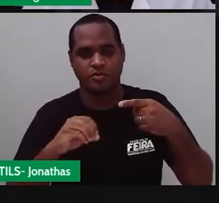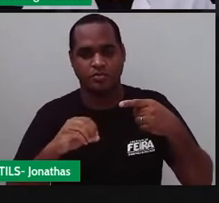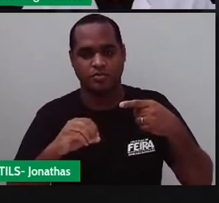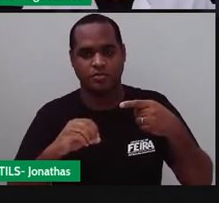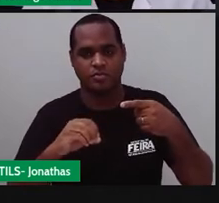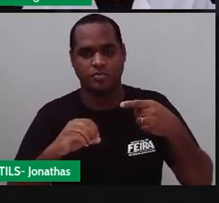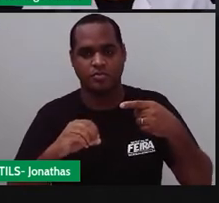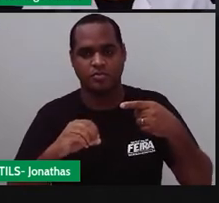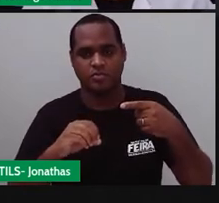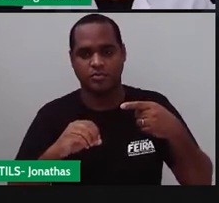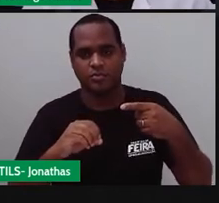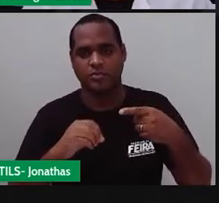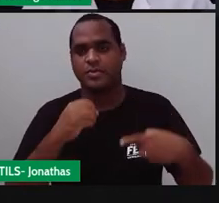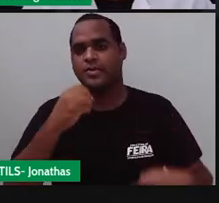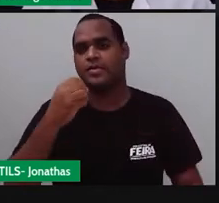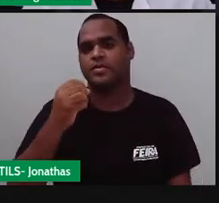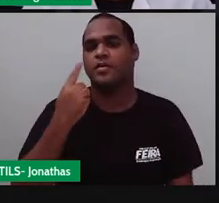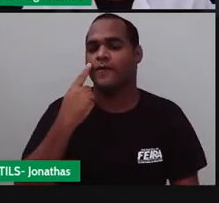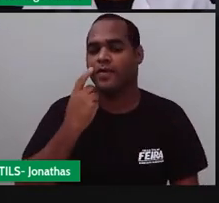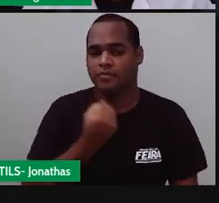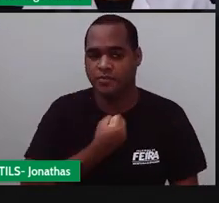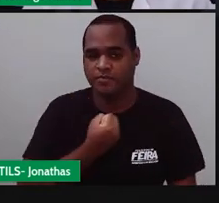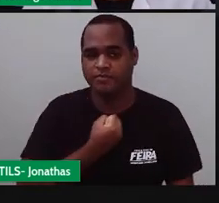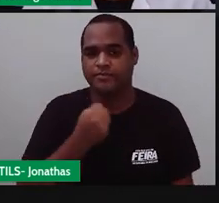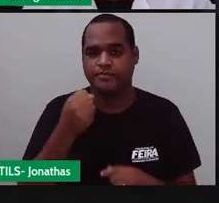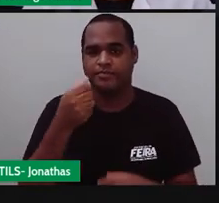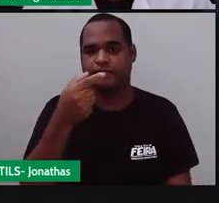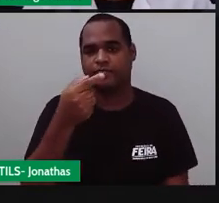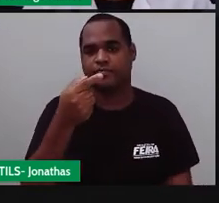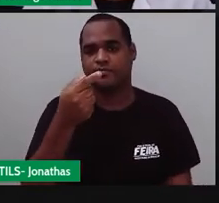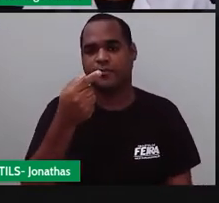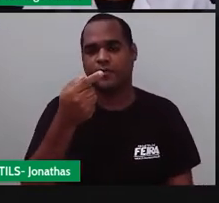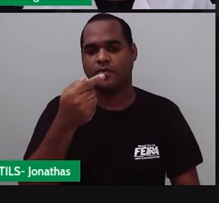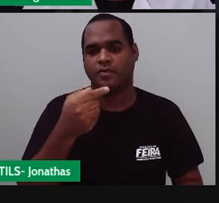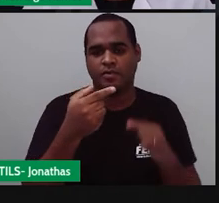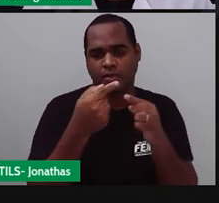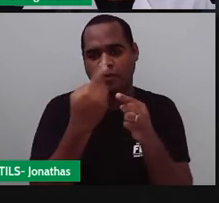cima e escreve ó escreve 74 milésimos